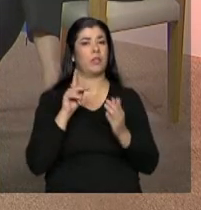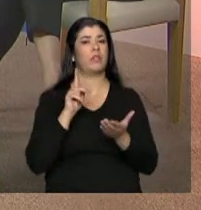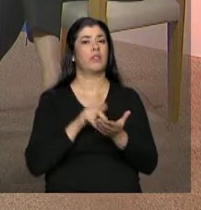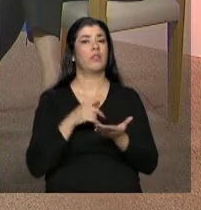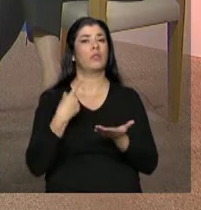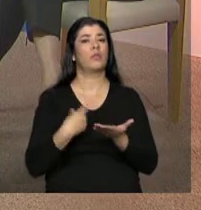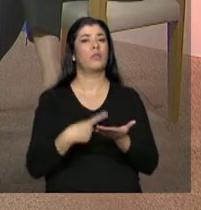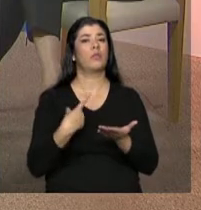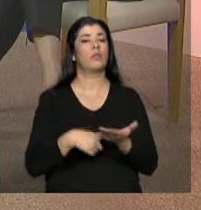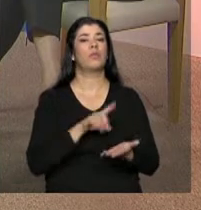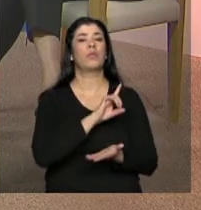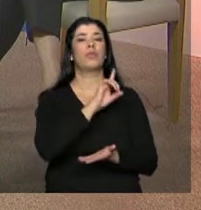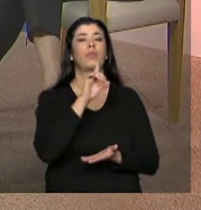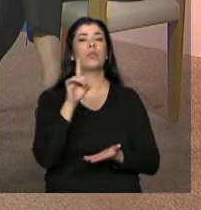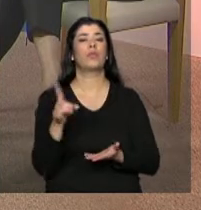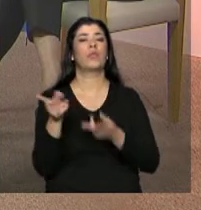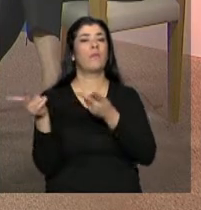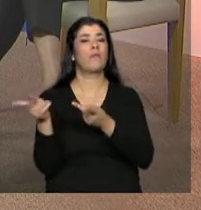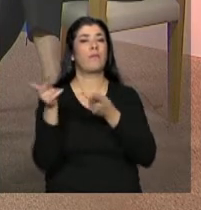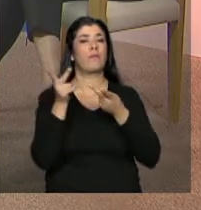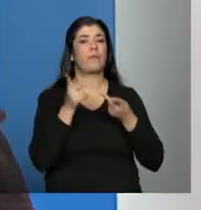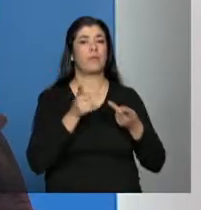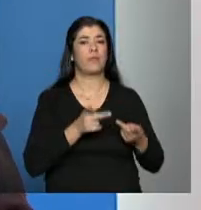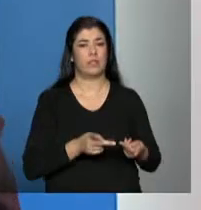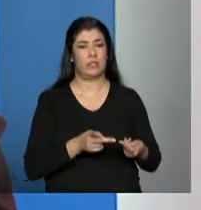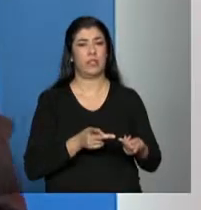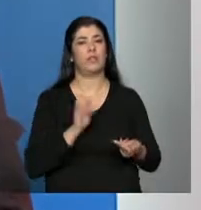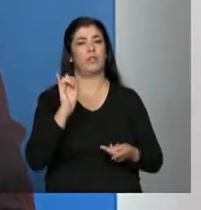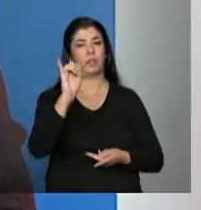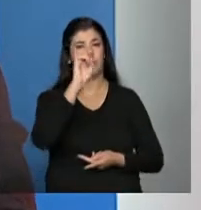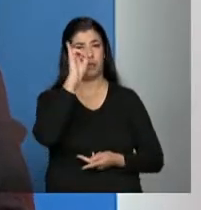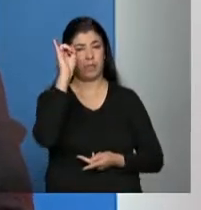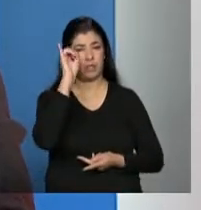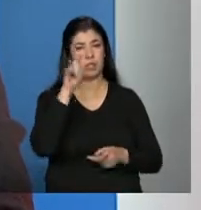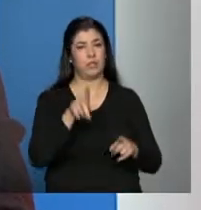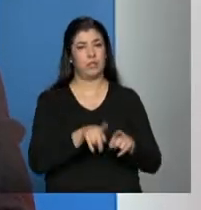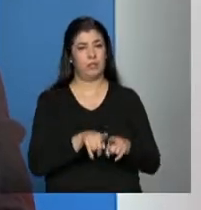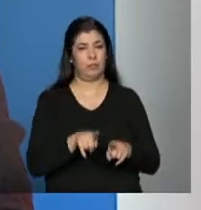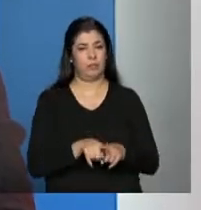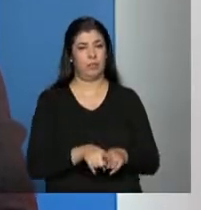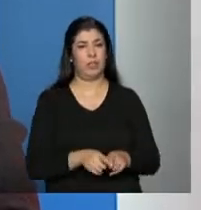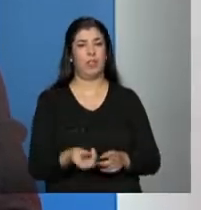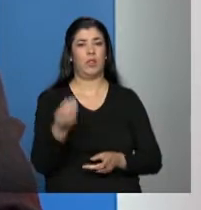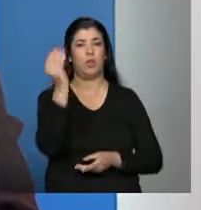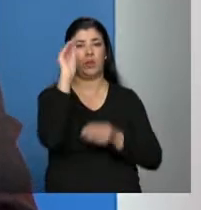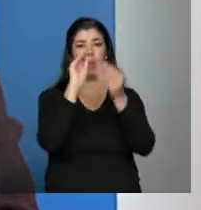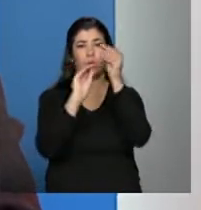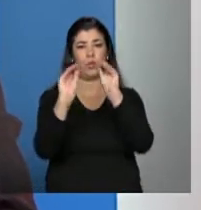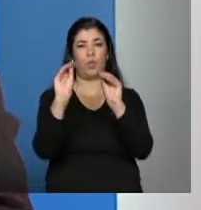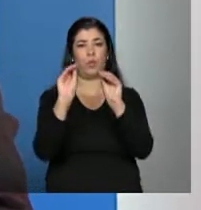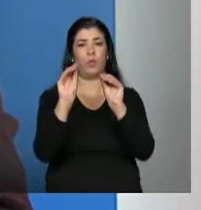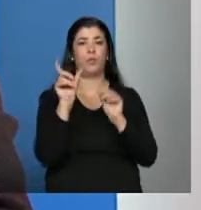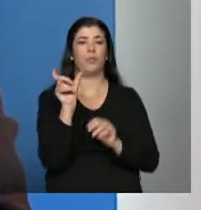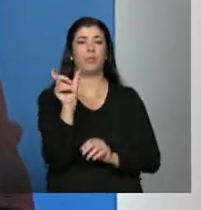o dia dessa visita. A visita é uma etapa muito importante, a gente já disse. E existe o campo de inclusão de parecer de visitas. Então,